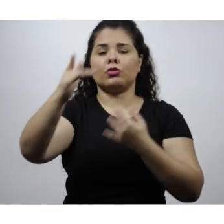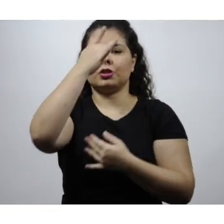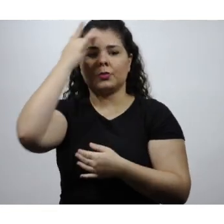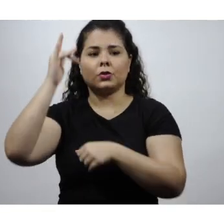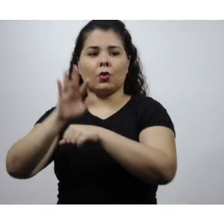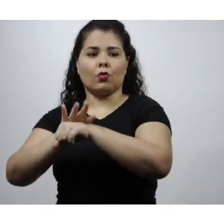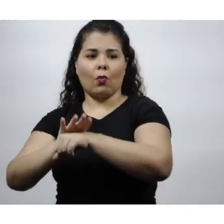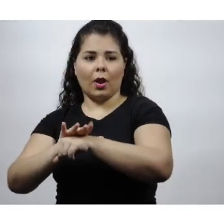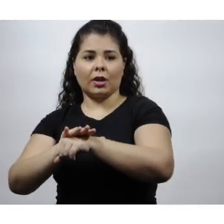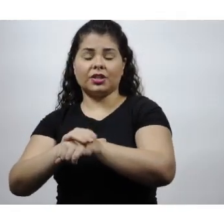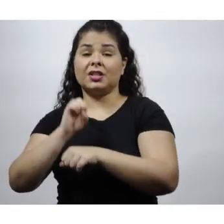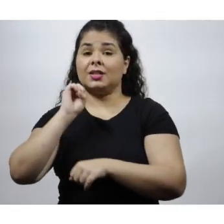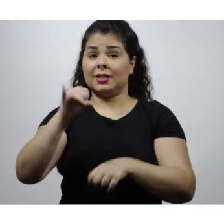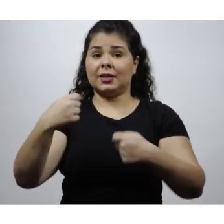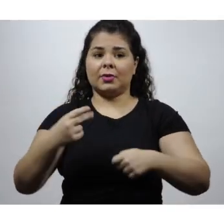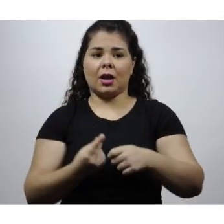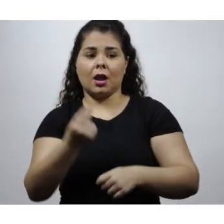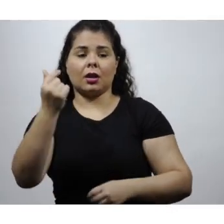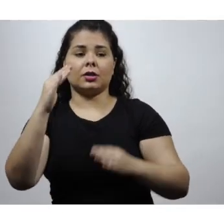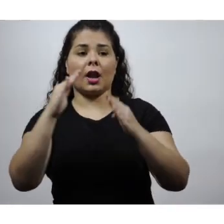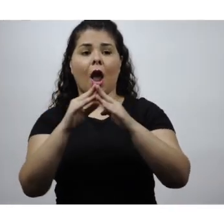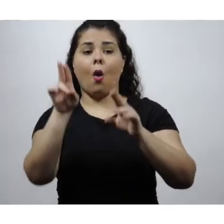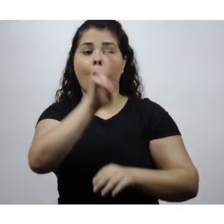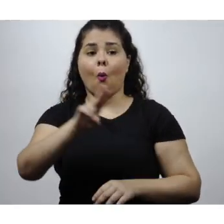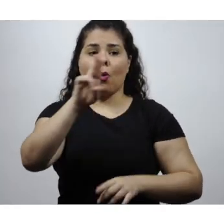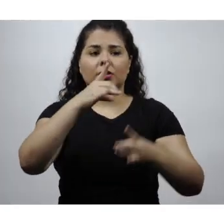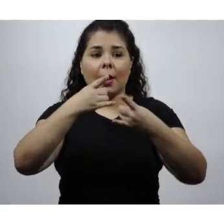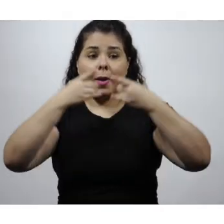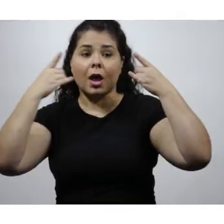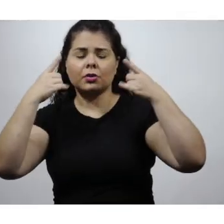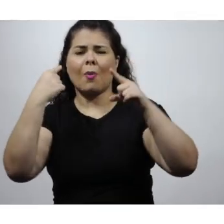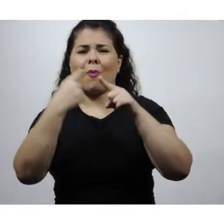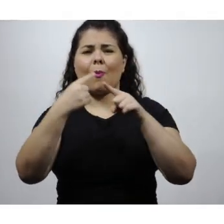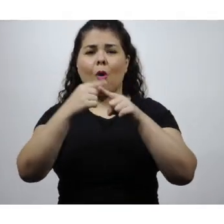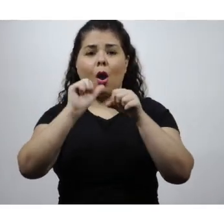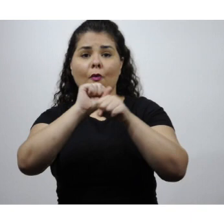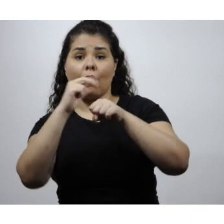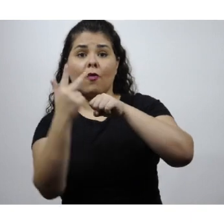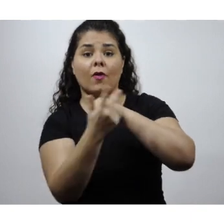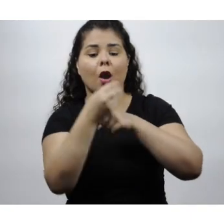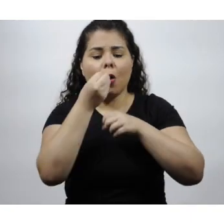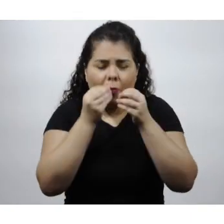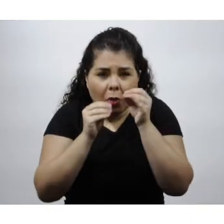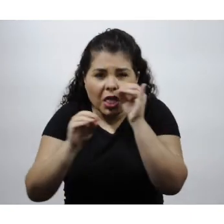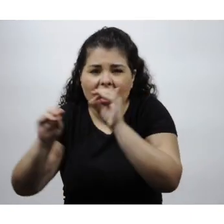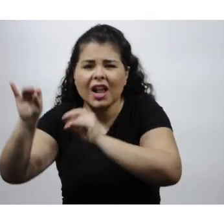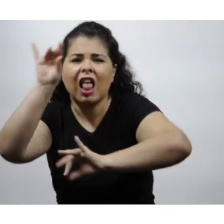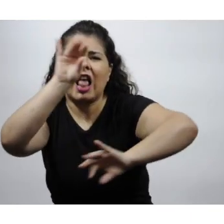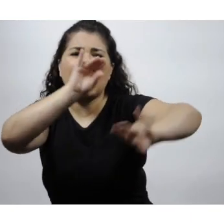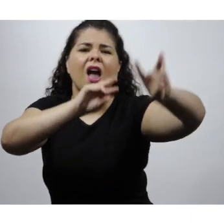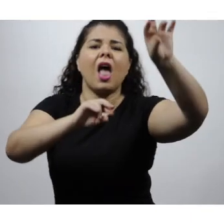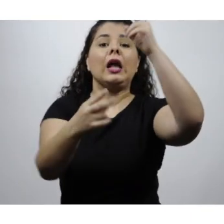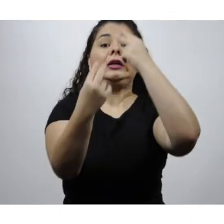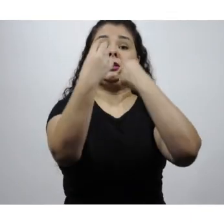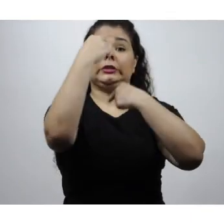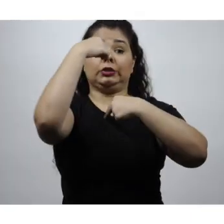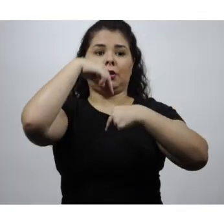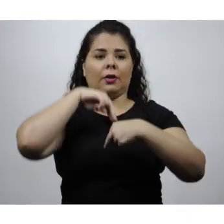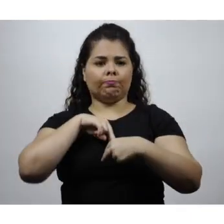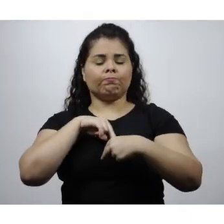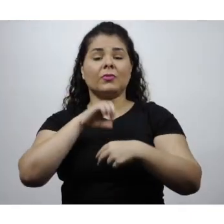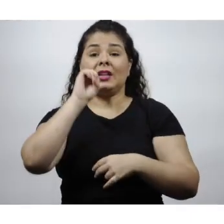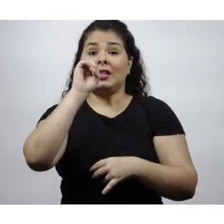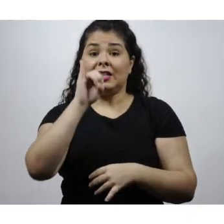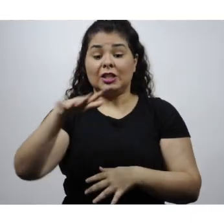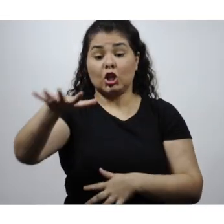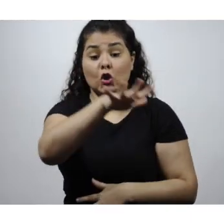se tiver que sair, use máscara. O vírus pode sair do nariz ou da boca de outra pessoa e ir para você ou sair de você para outra pessoa. Para não pegar, se todas as